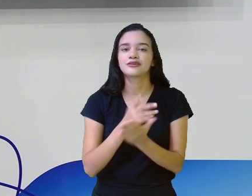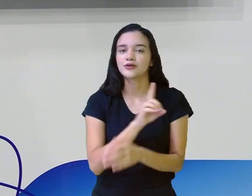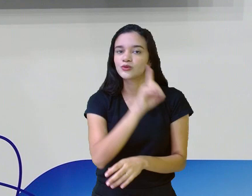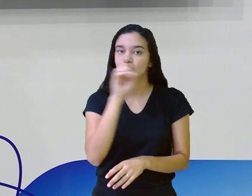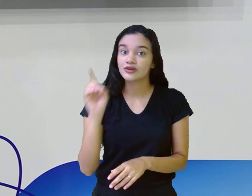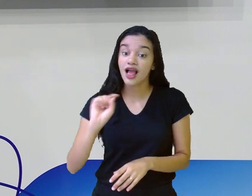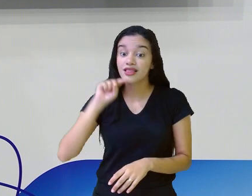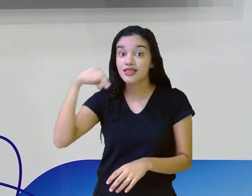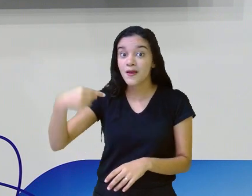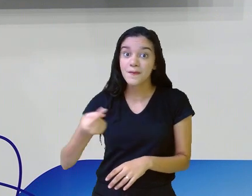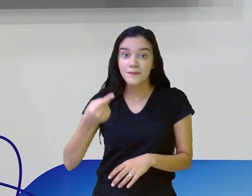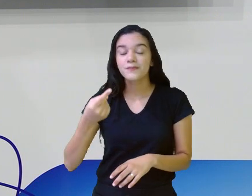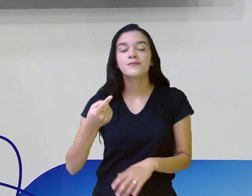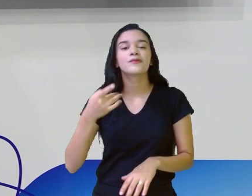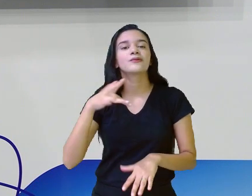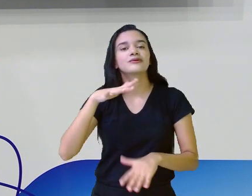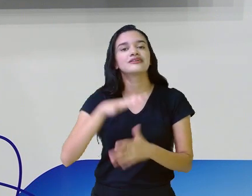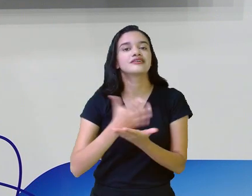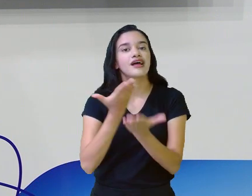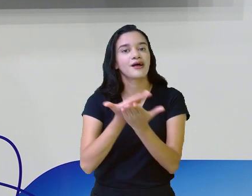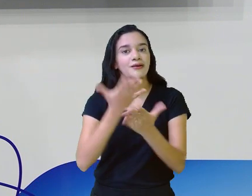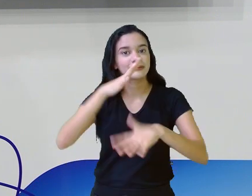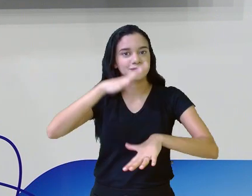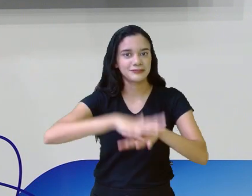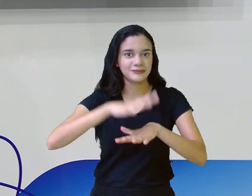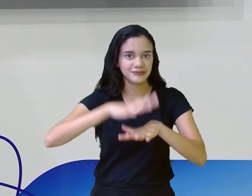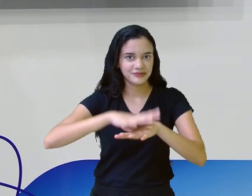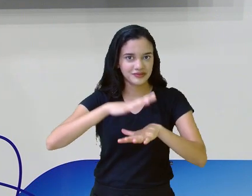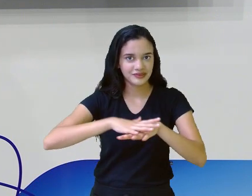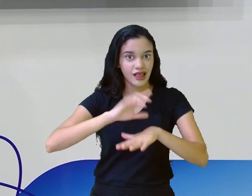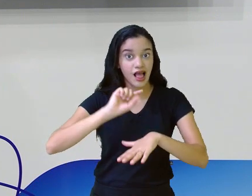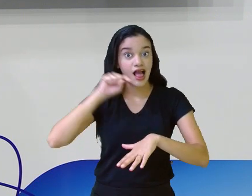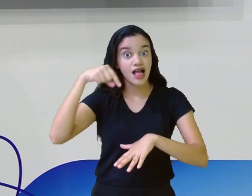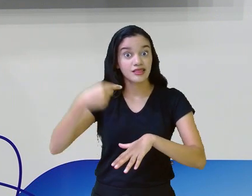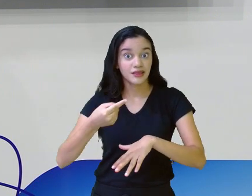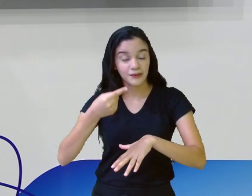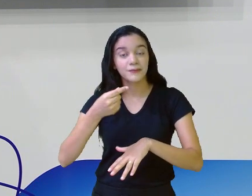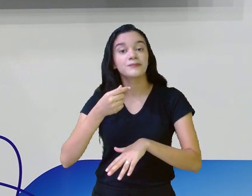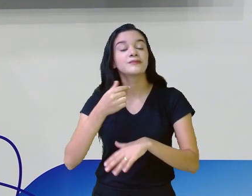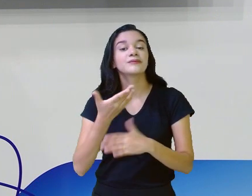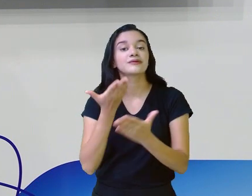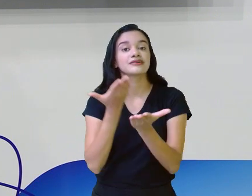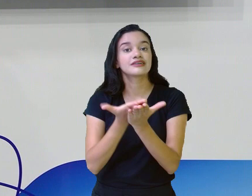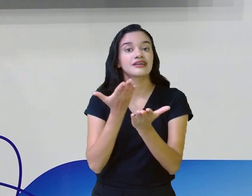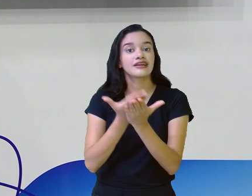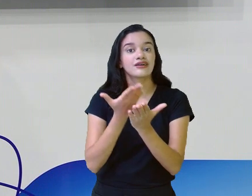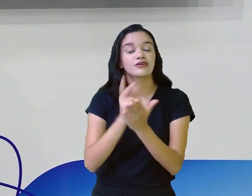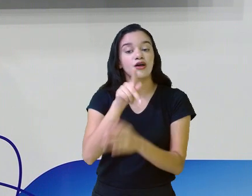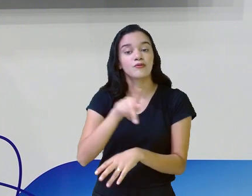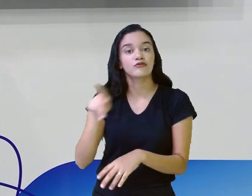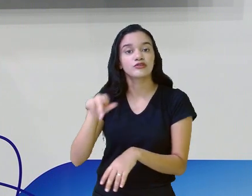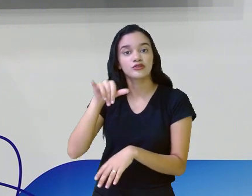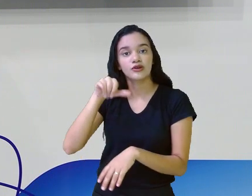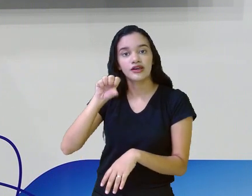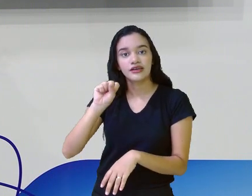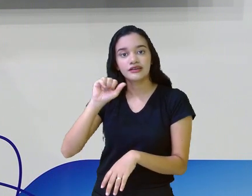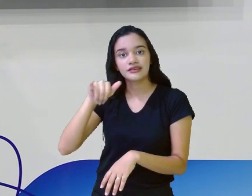aí do dia, depois vem a aula da professora Márcia e logo em seguida a aula da professora Sinara. Fica ligadinho, nosso dia